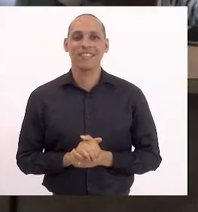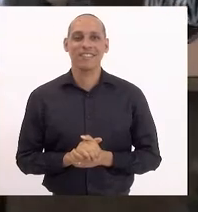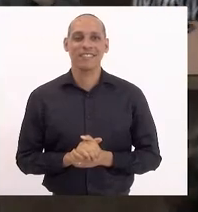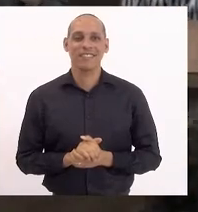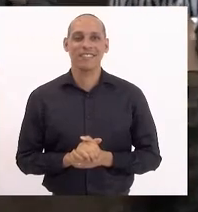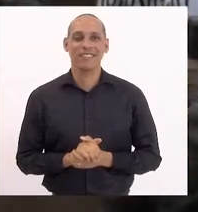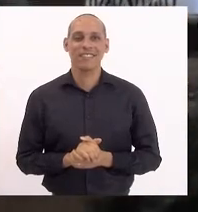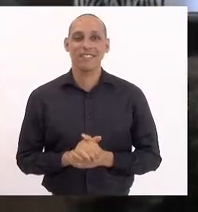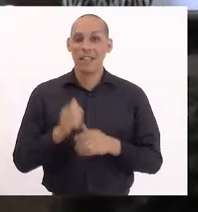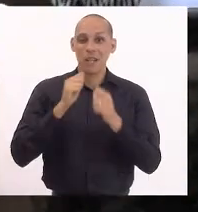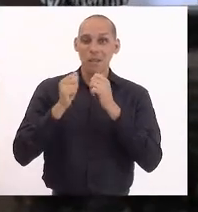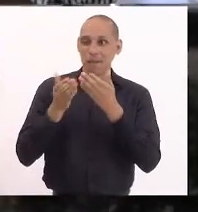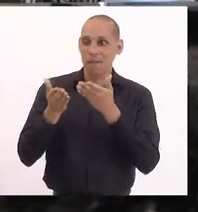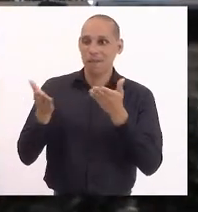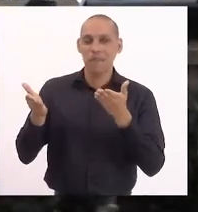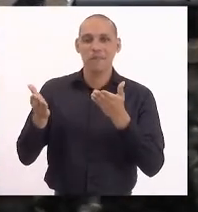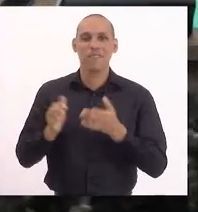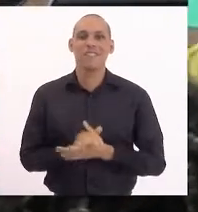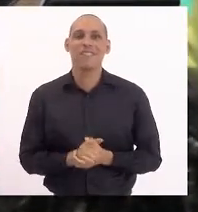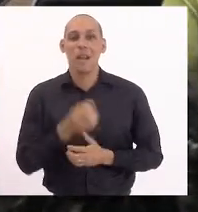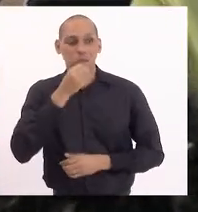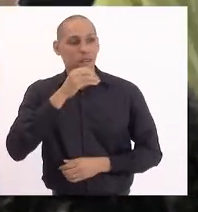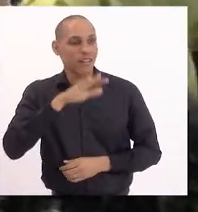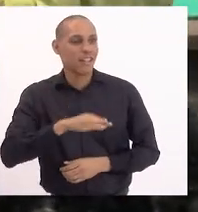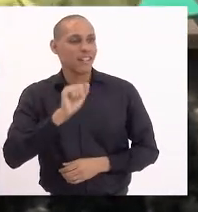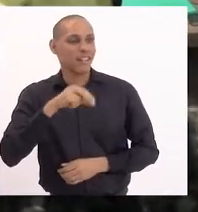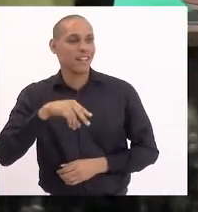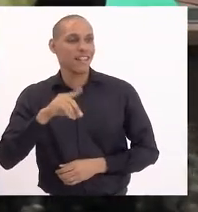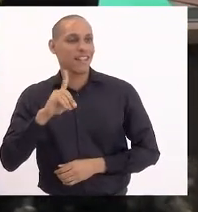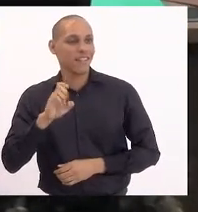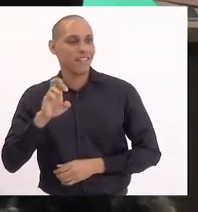imprensa, boa tarde, Anderson,